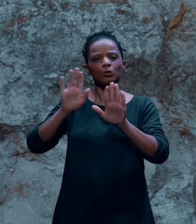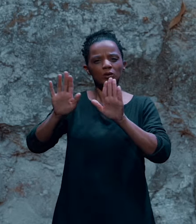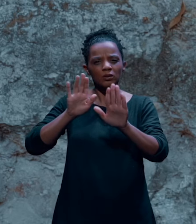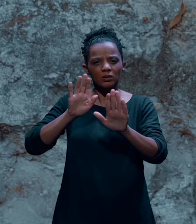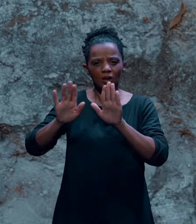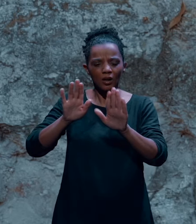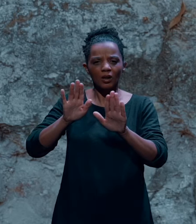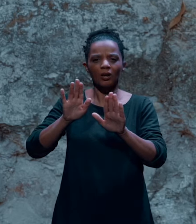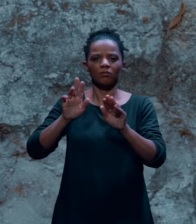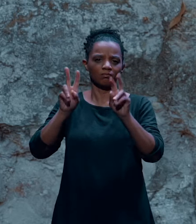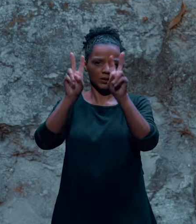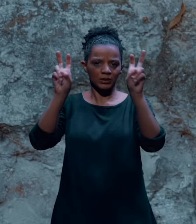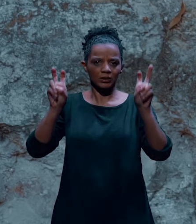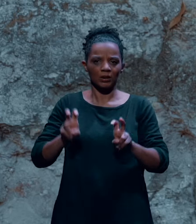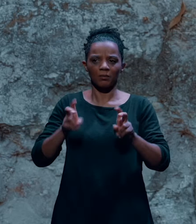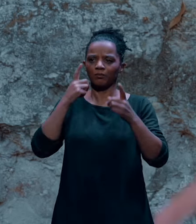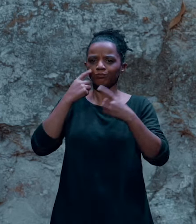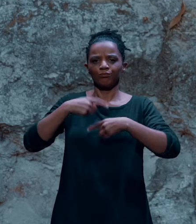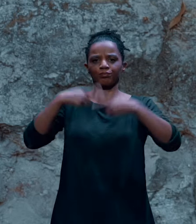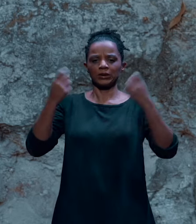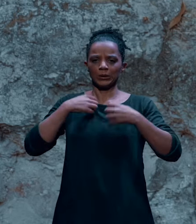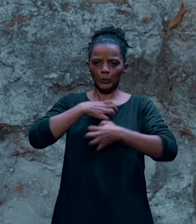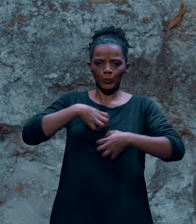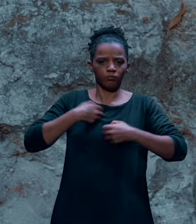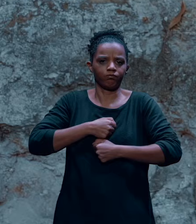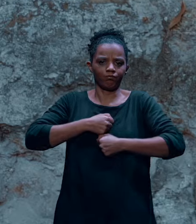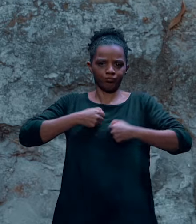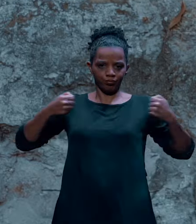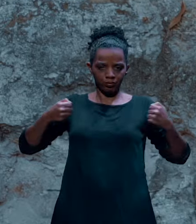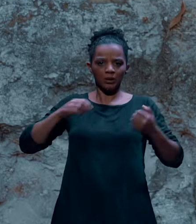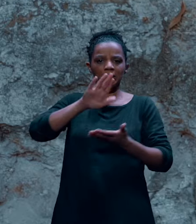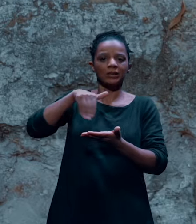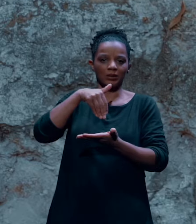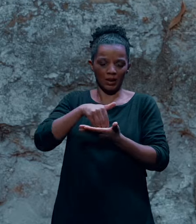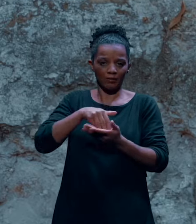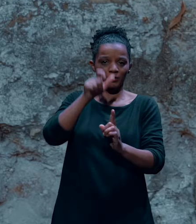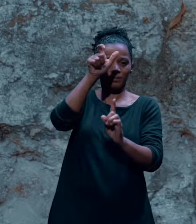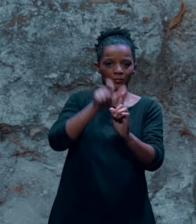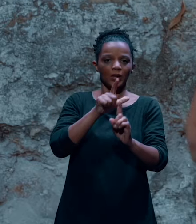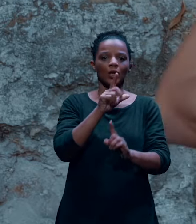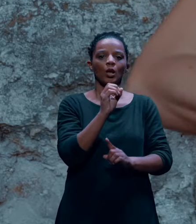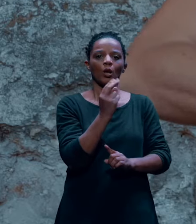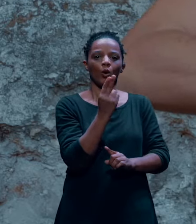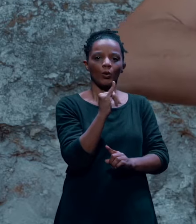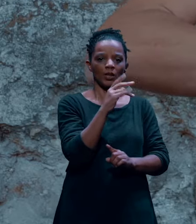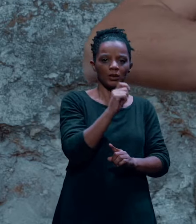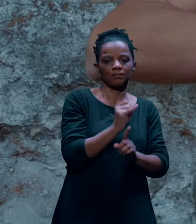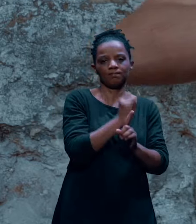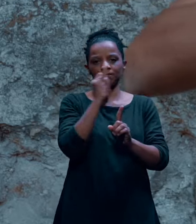exposição Desenlaçar um Tormento, da Louise Bourgeois em Serralves. E a performance